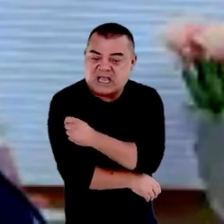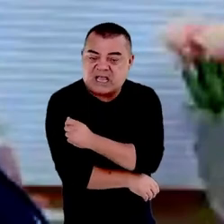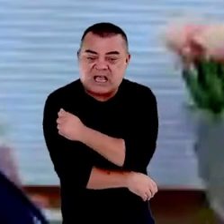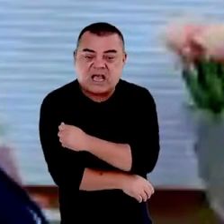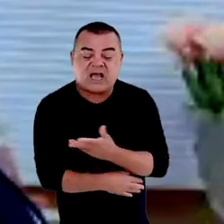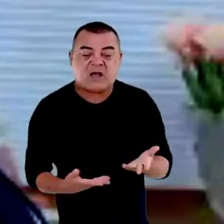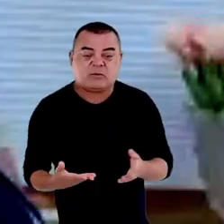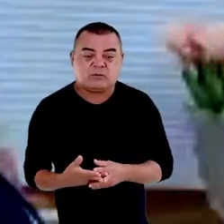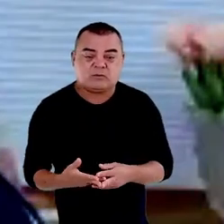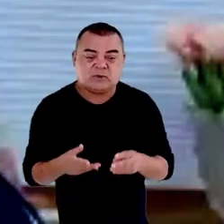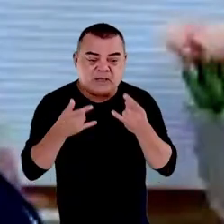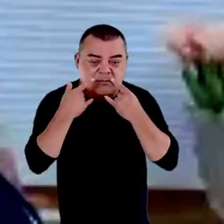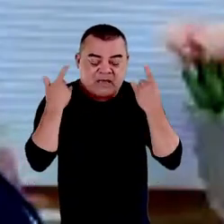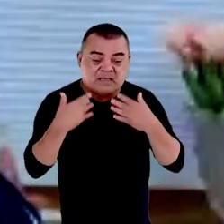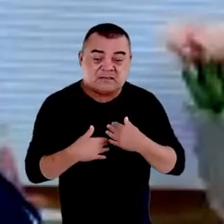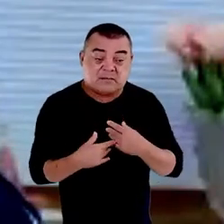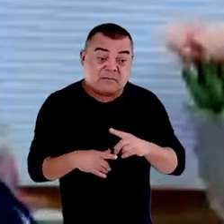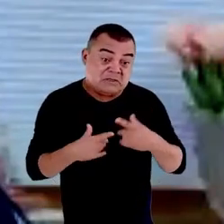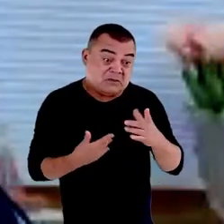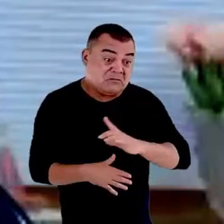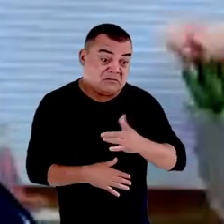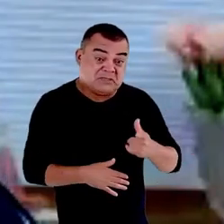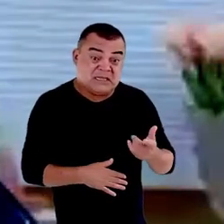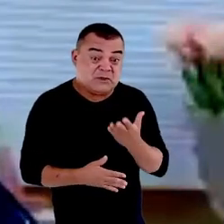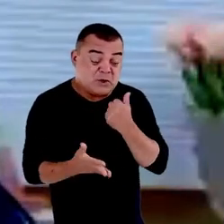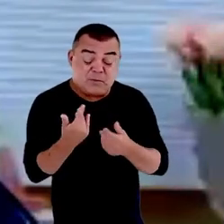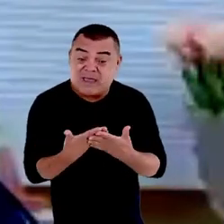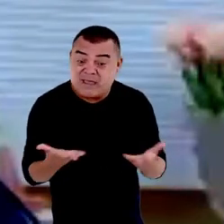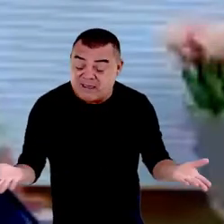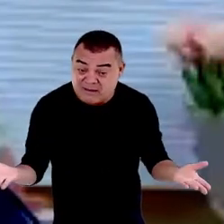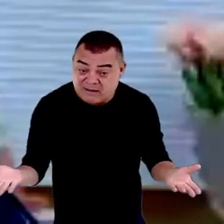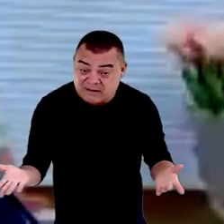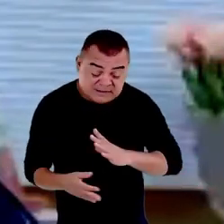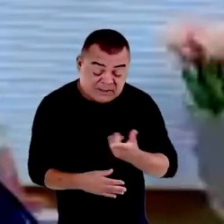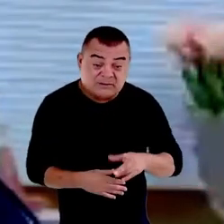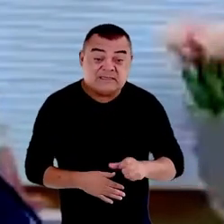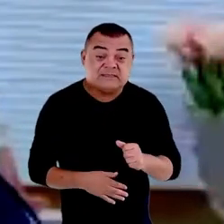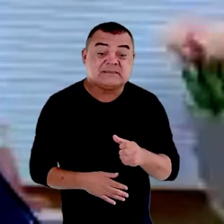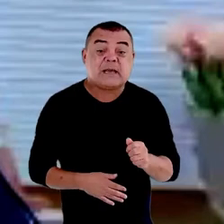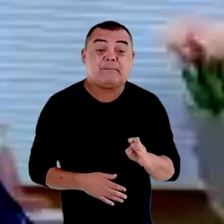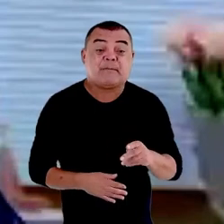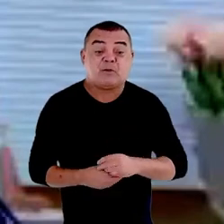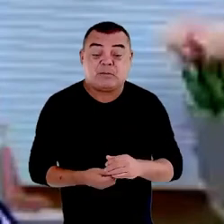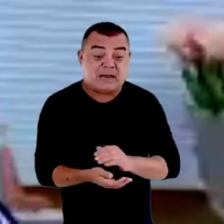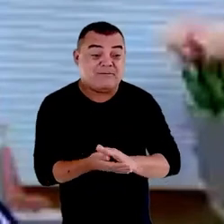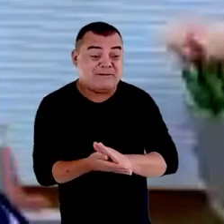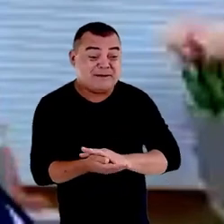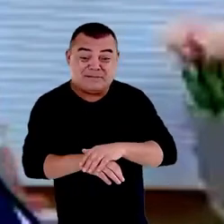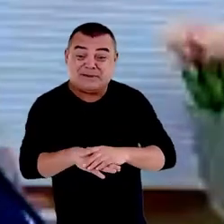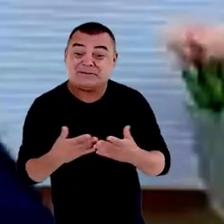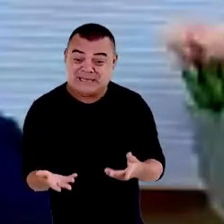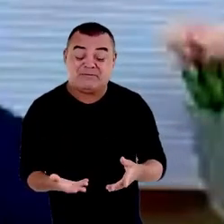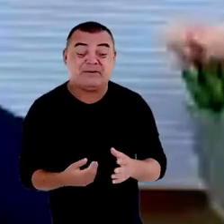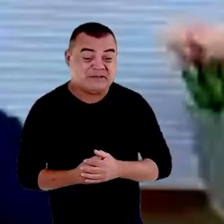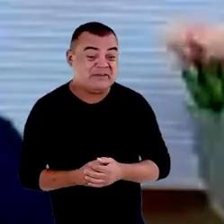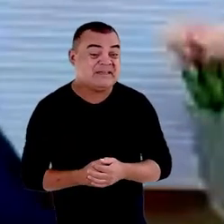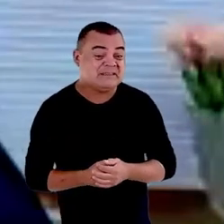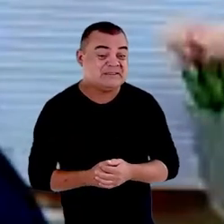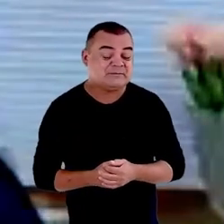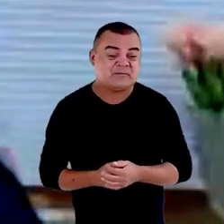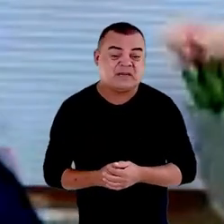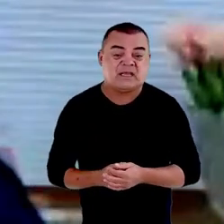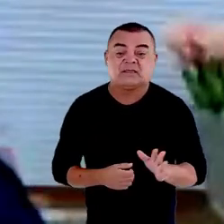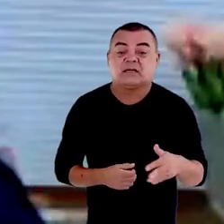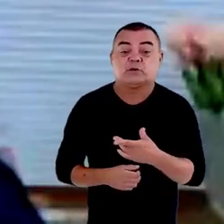tem o que comer doutora não tem sabão não para lavar a mão doutora e isso foi 2020 já